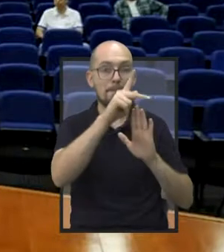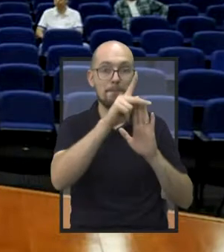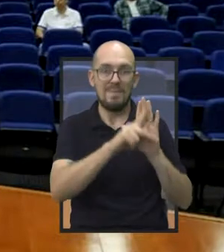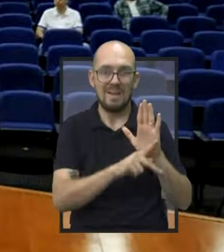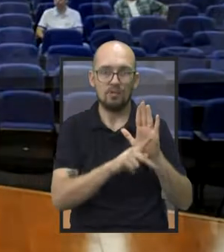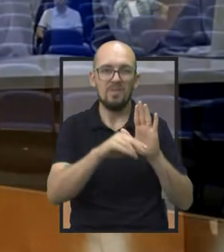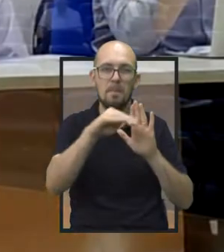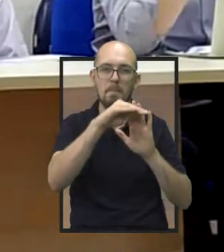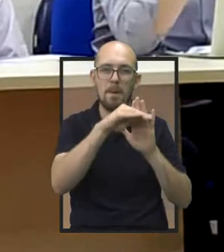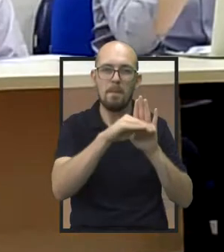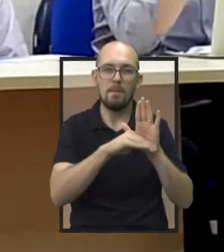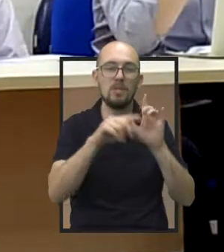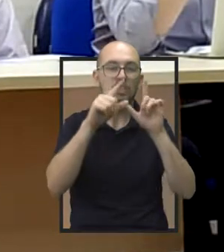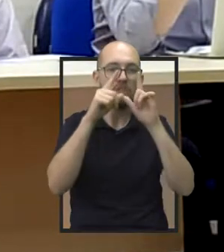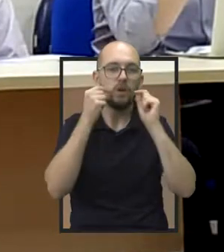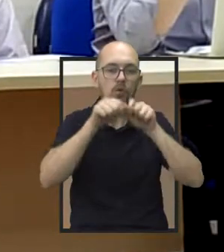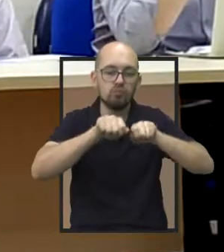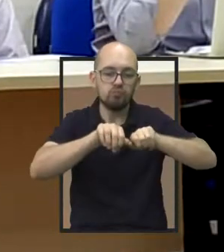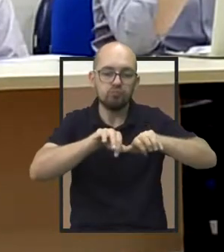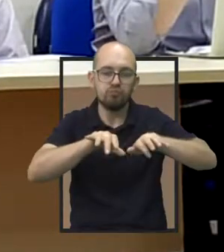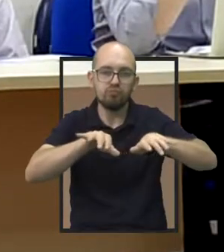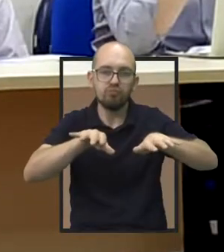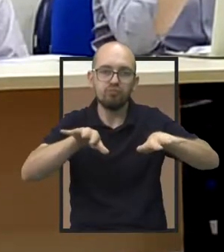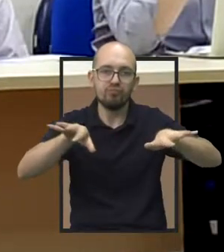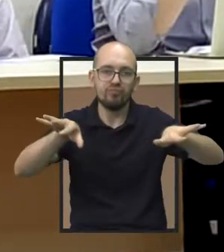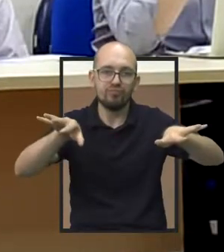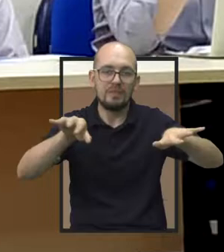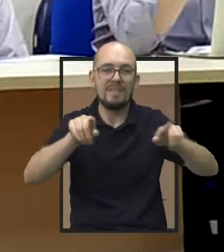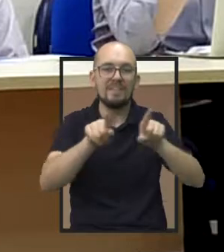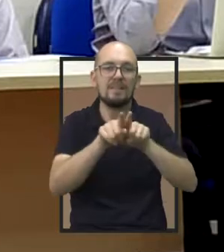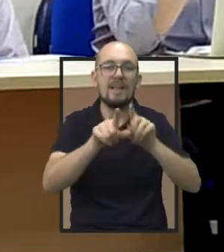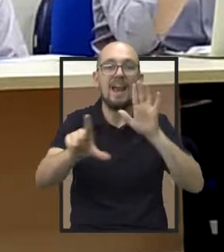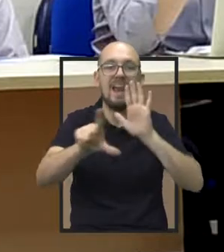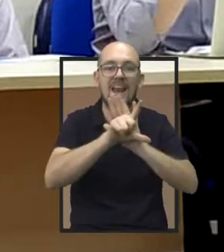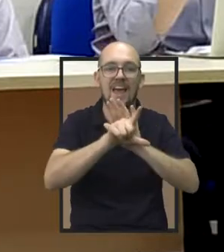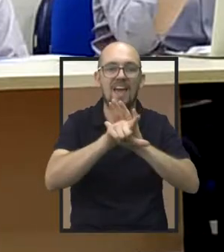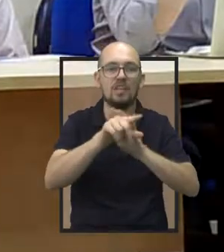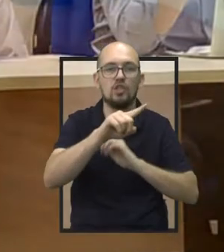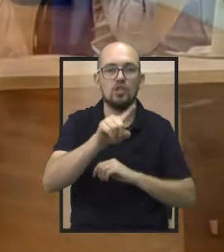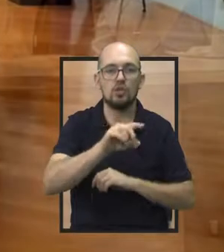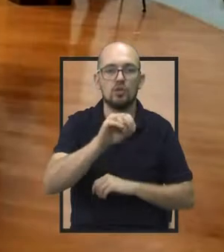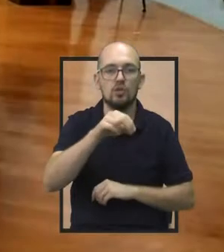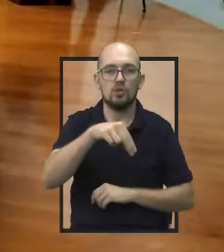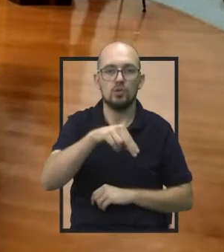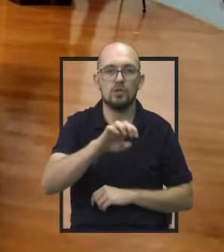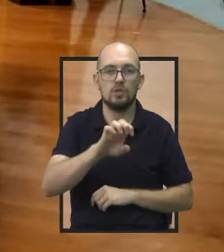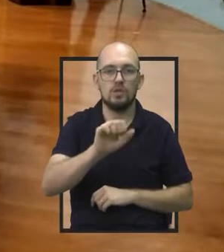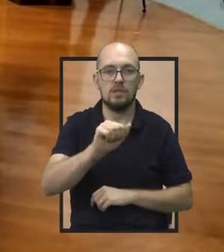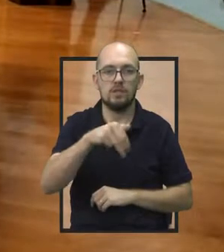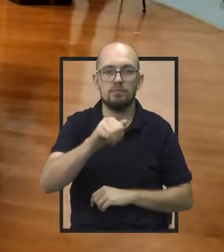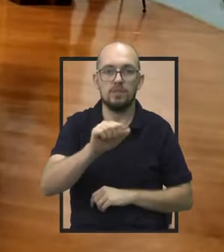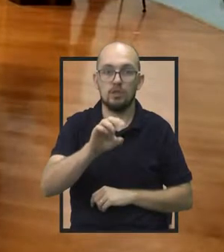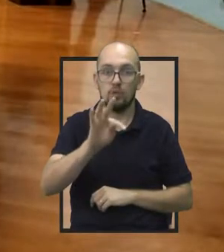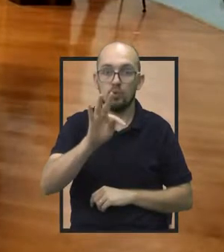zoneamento, eu vou dizer de novo, que quando foi em 2006, foi feito o primeiro